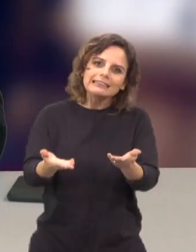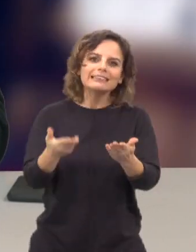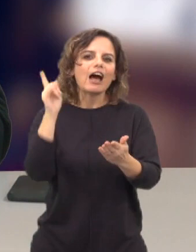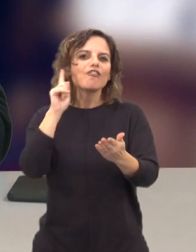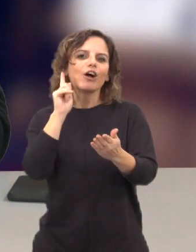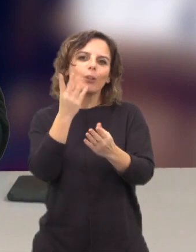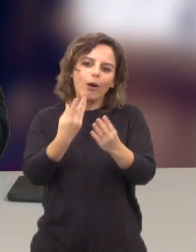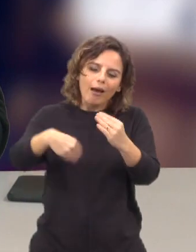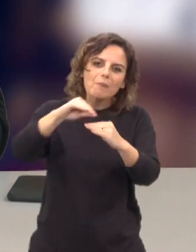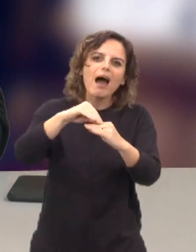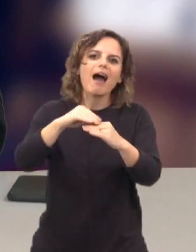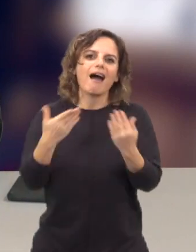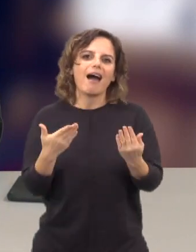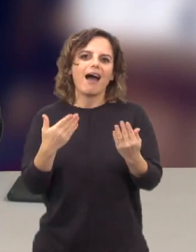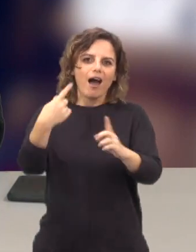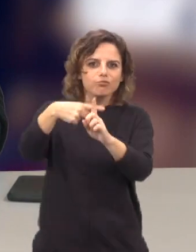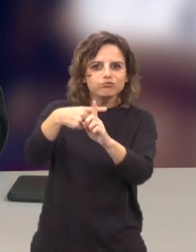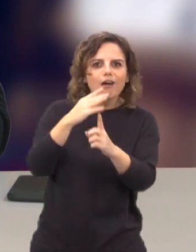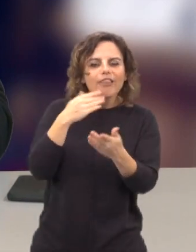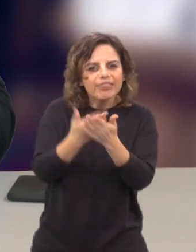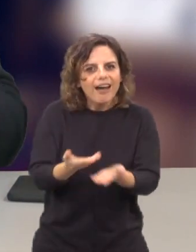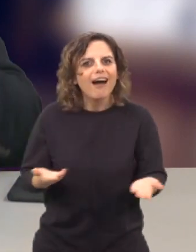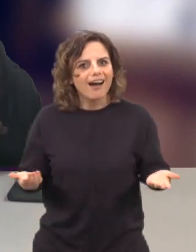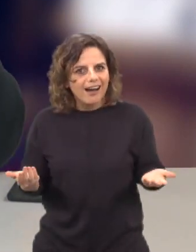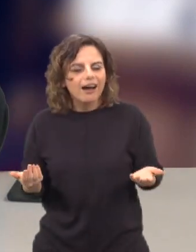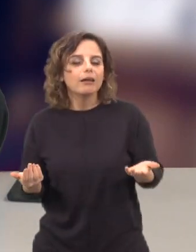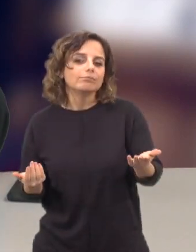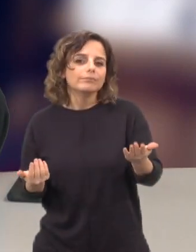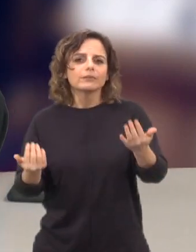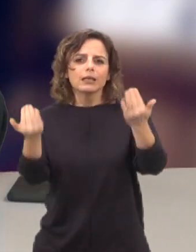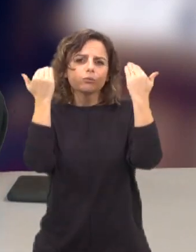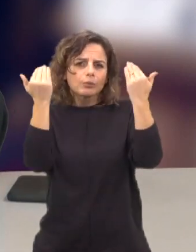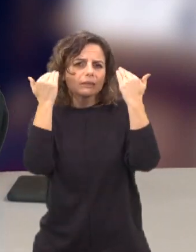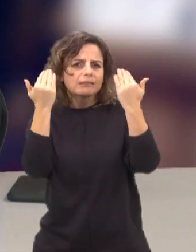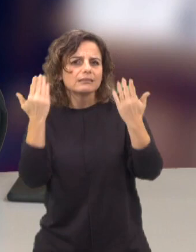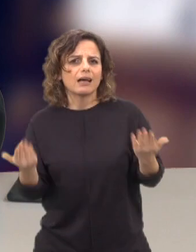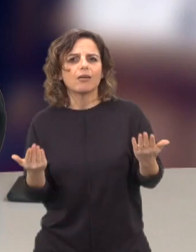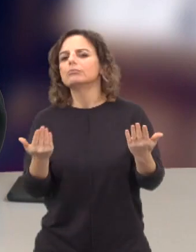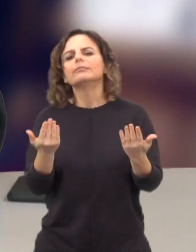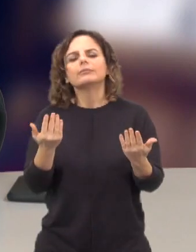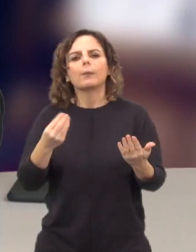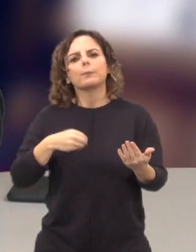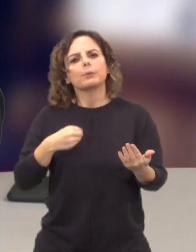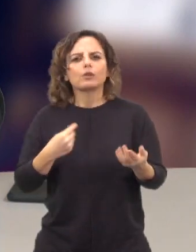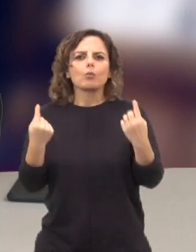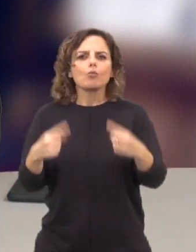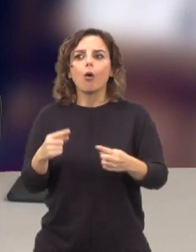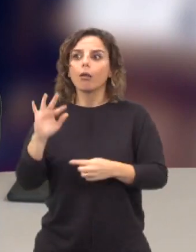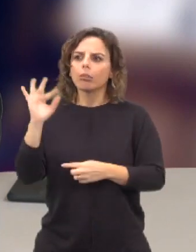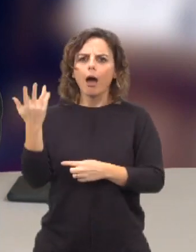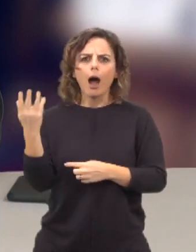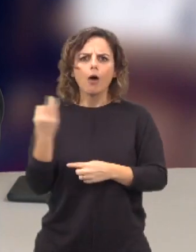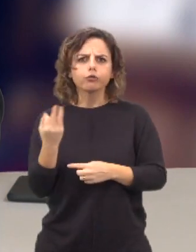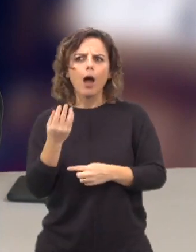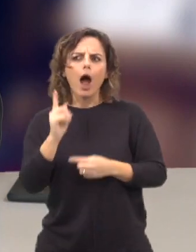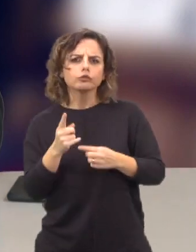valor acrescentado, é algo de útil. E, portanto, a informação não deve ter a tal preocupação apenas de dizer o que é que